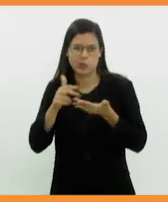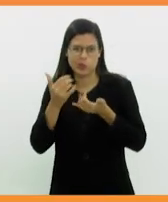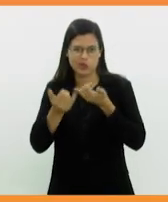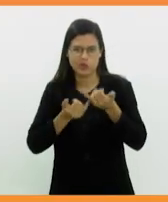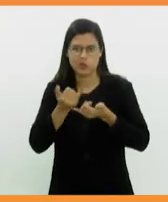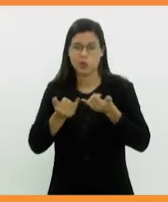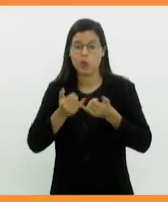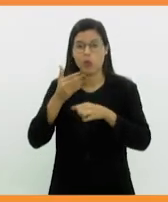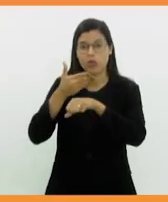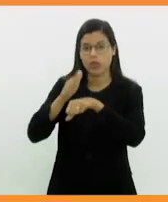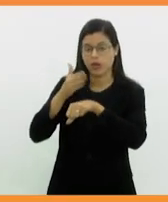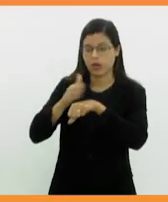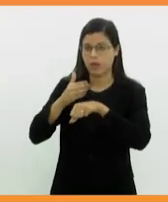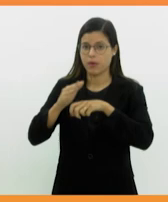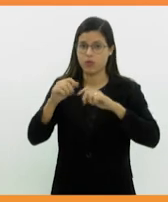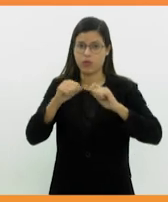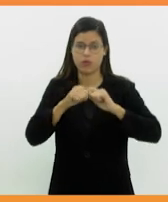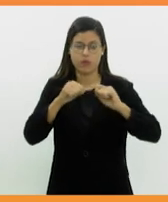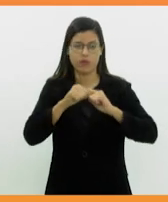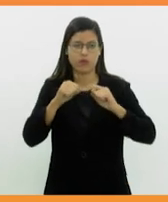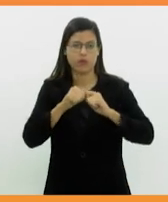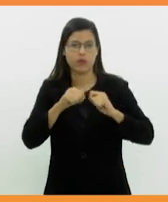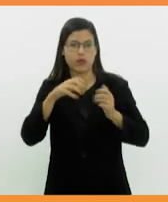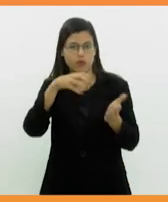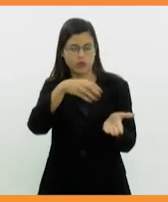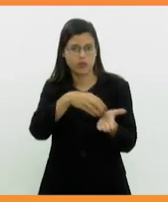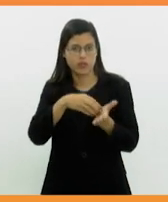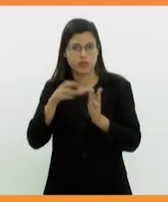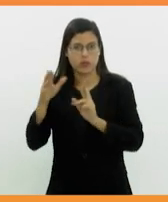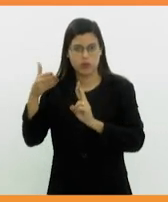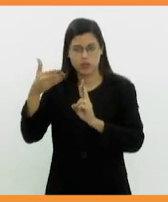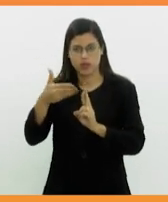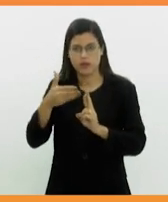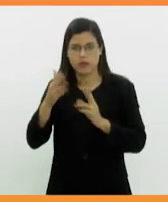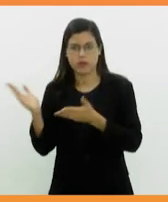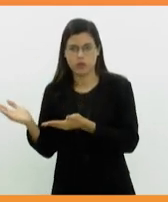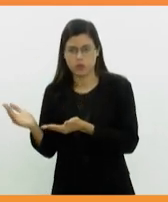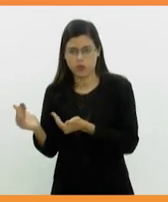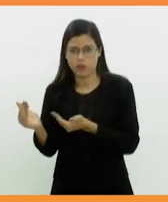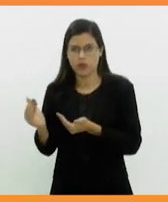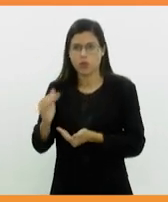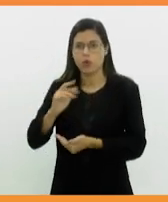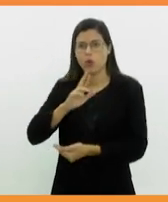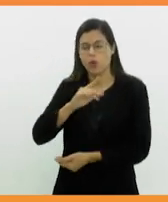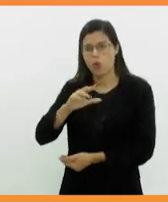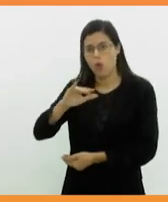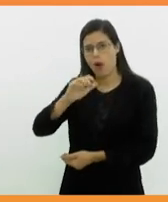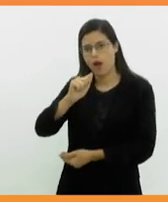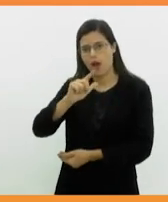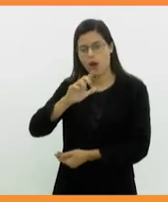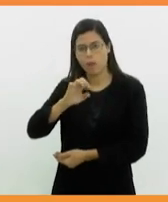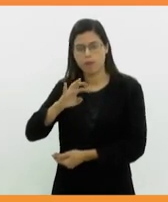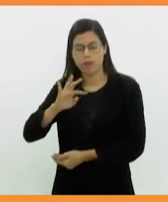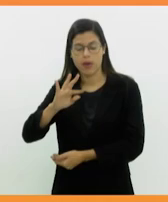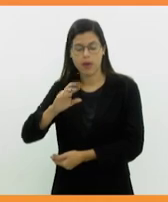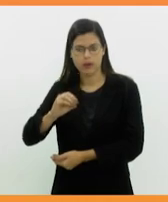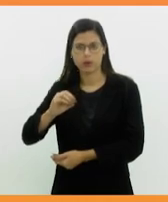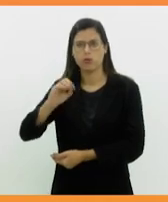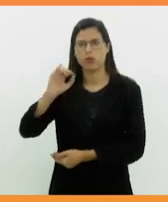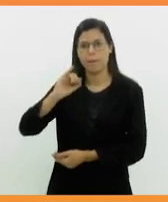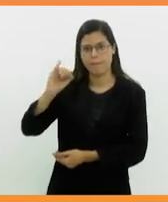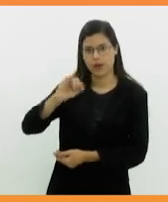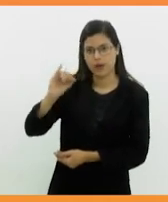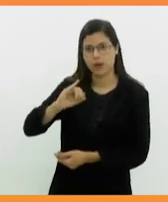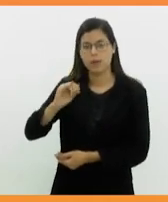O treinamento vai ser realizado no Centro de Referência da Juventude, na Rua Alberto de Campos 12, em Ipanema. São 50 vagas para